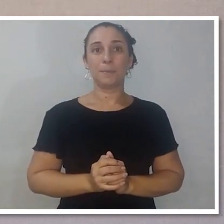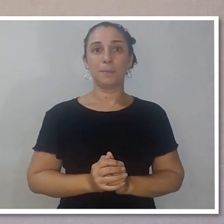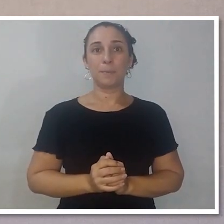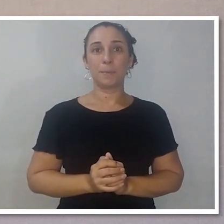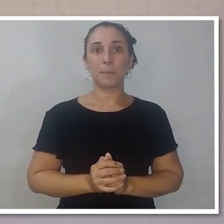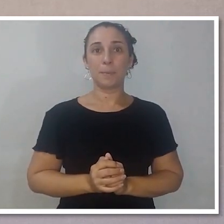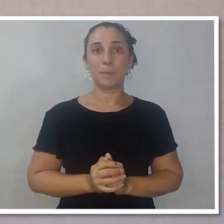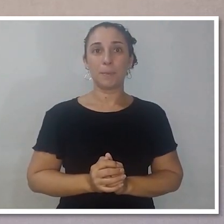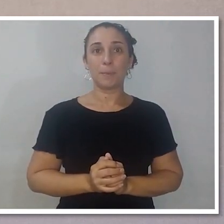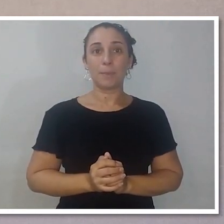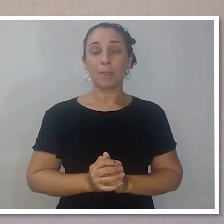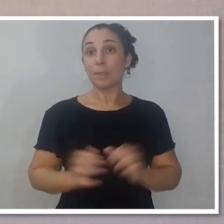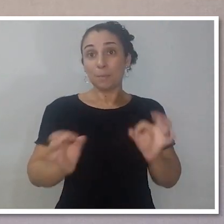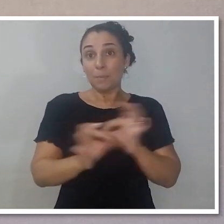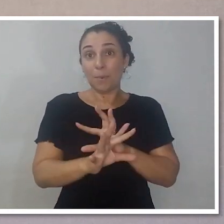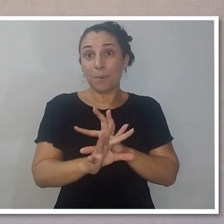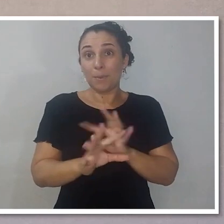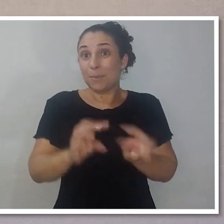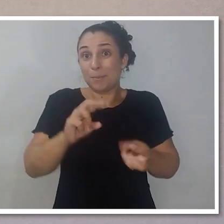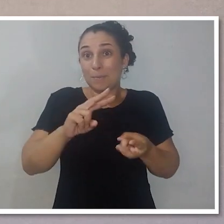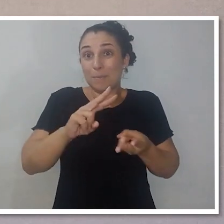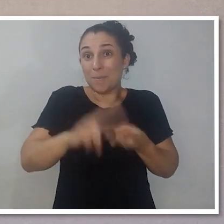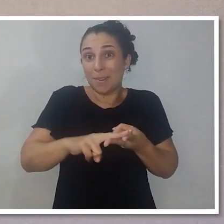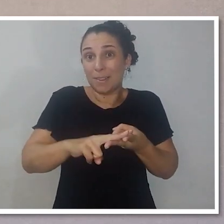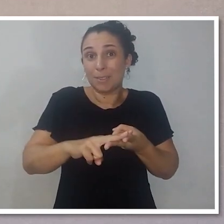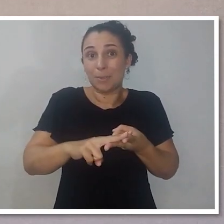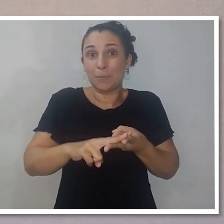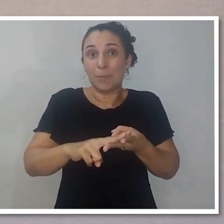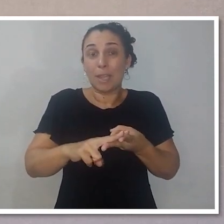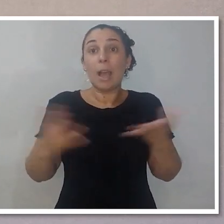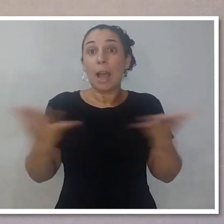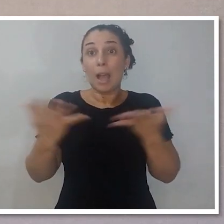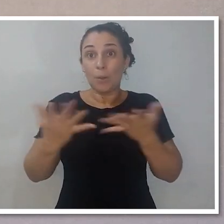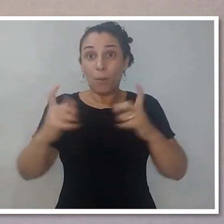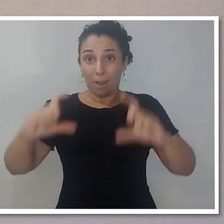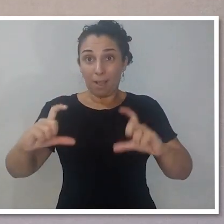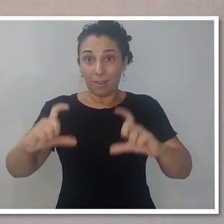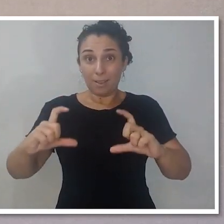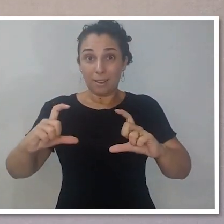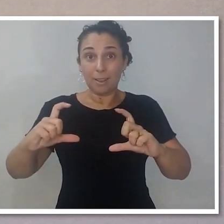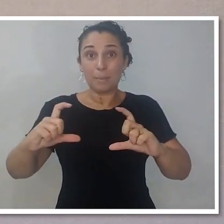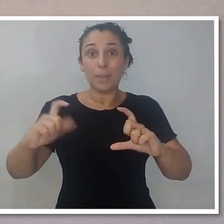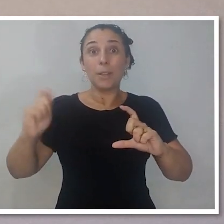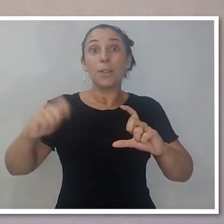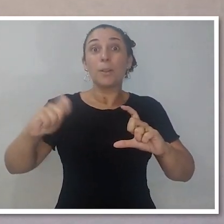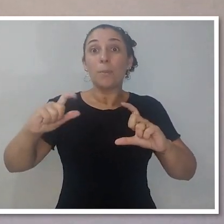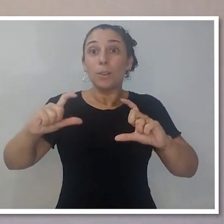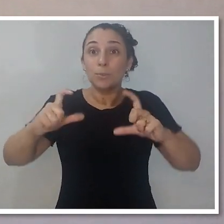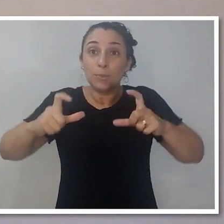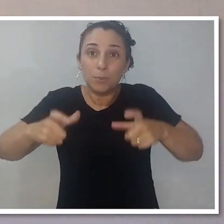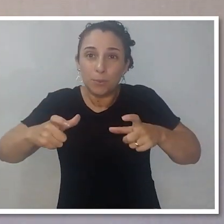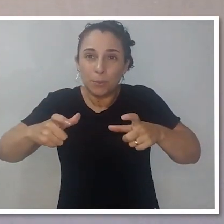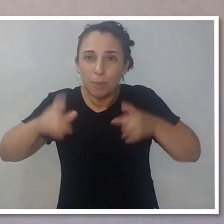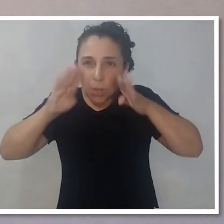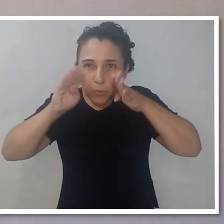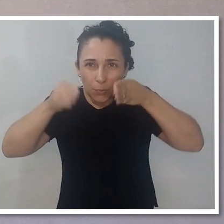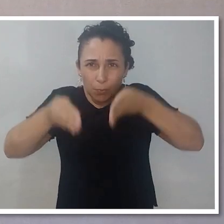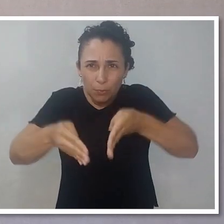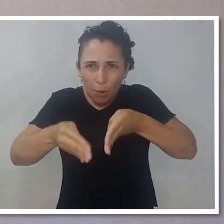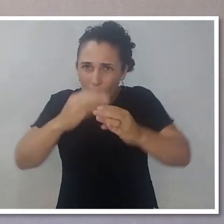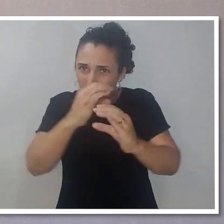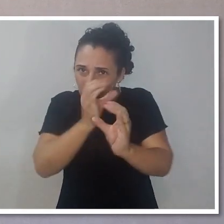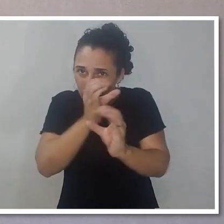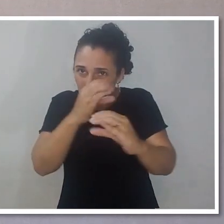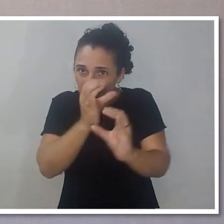Ó. Está aqui, está montável, está estável. Com essa montagem, eu posso girar e posicionar, por exemplo, o meu ponto de